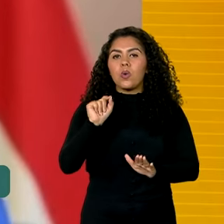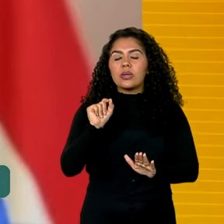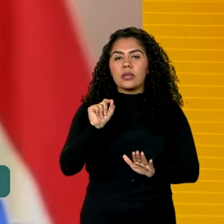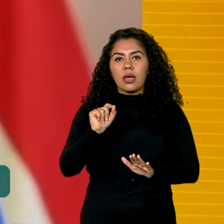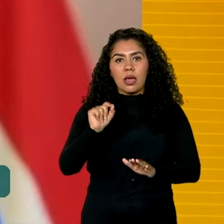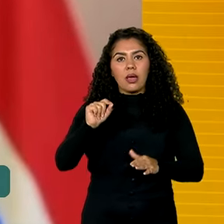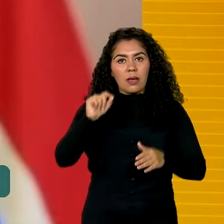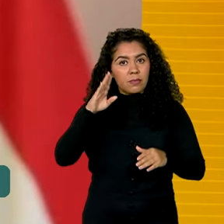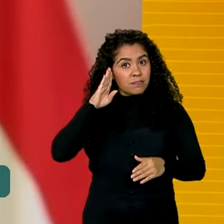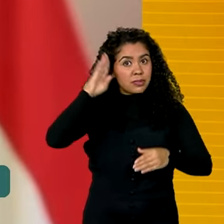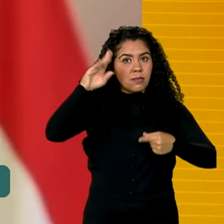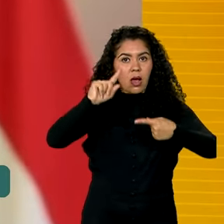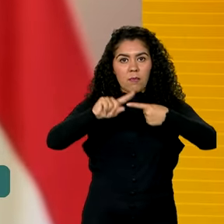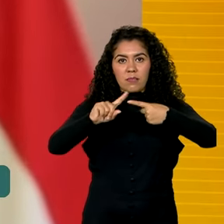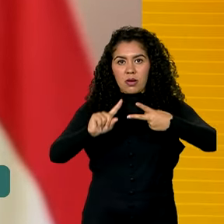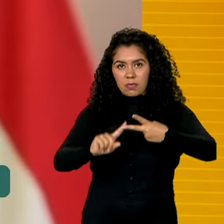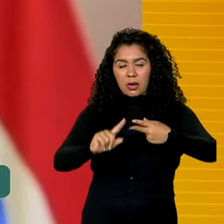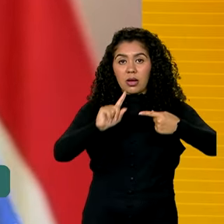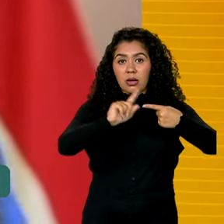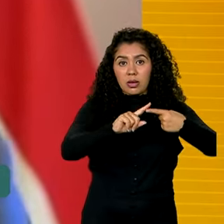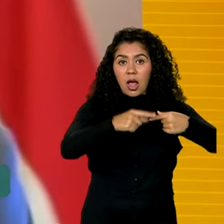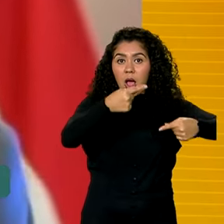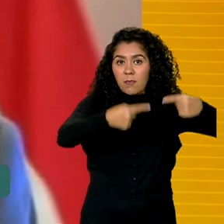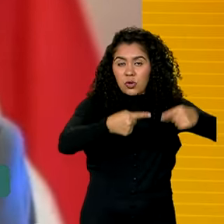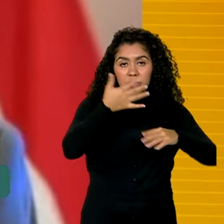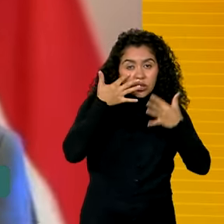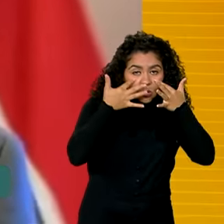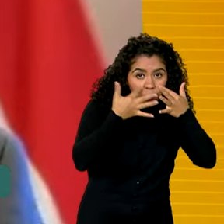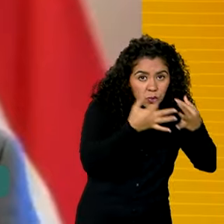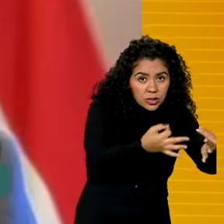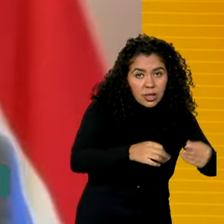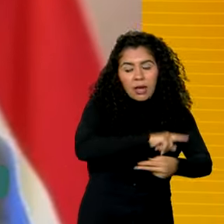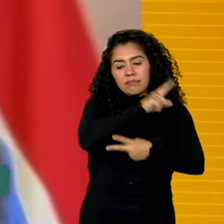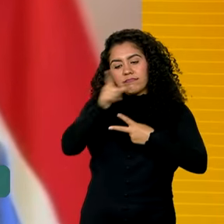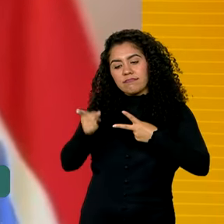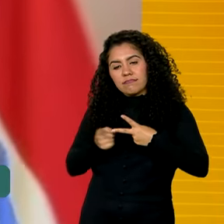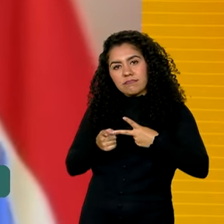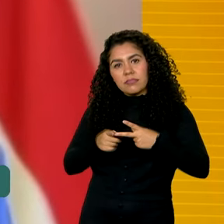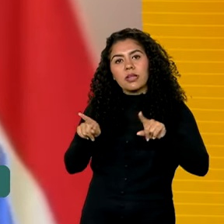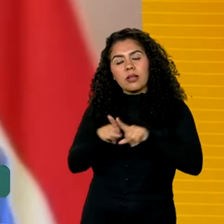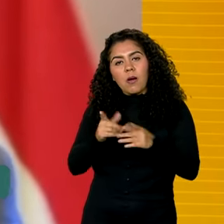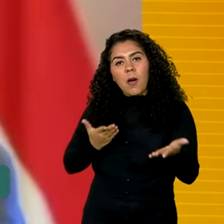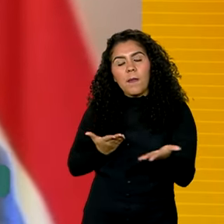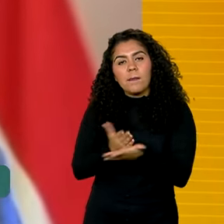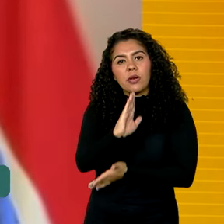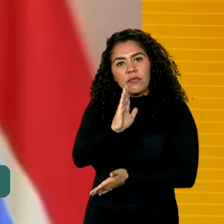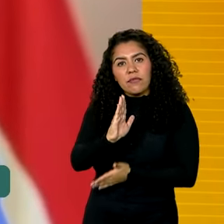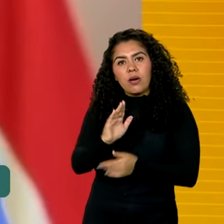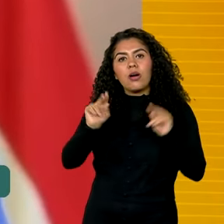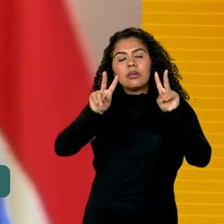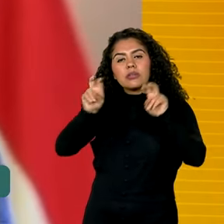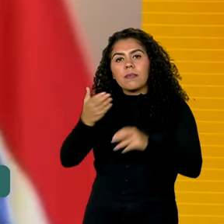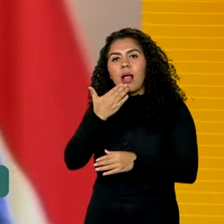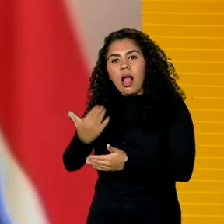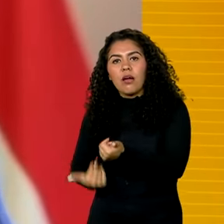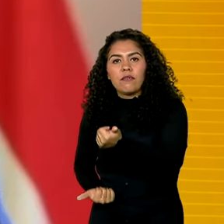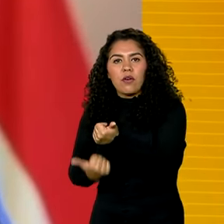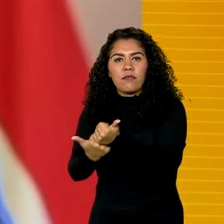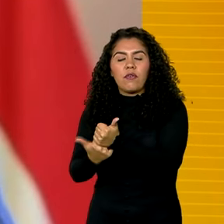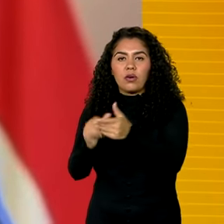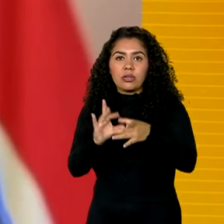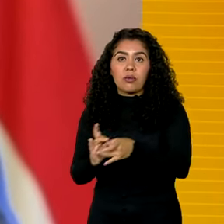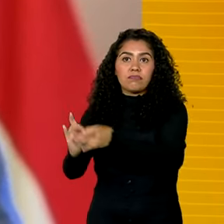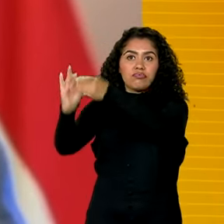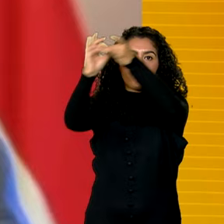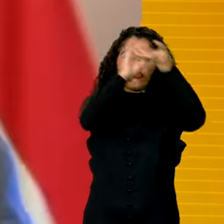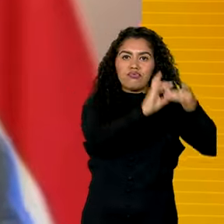nessas duas áreas, a política de cuidados e, ao mesmo tempo, a proposição favorável à aliança global